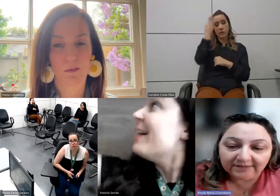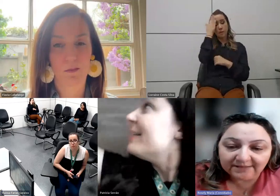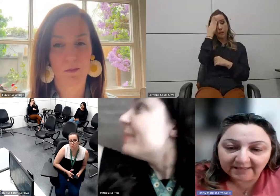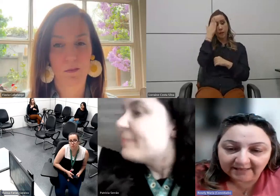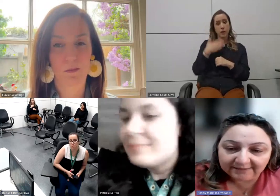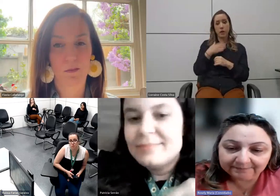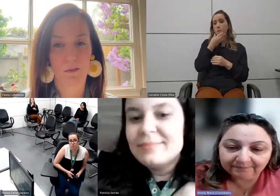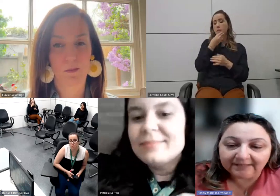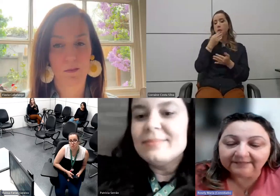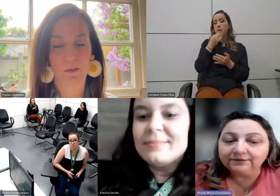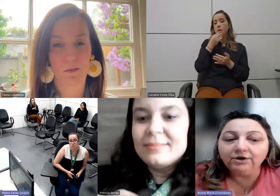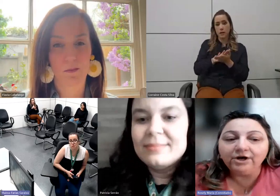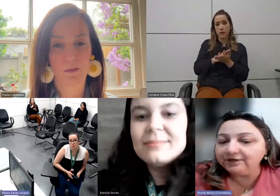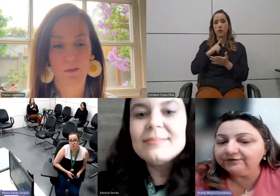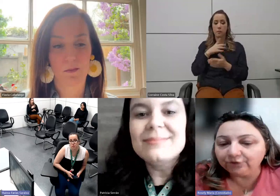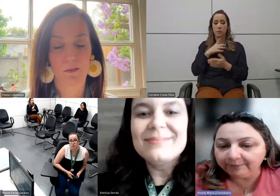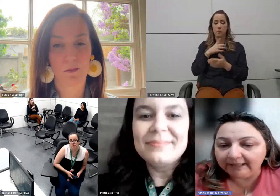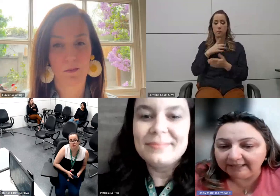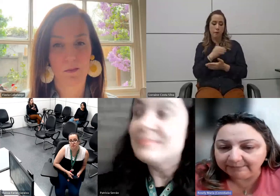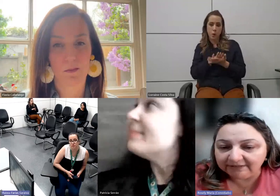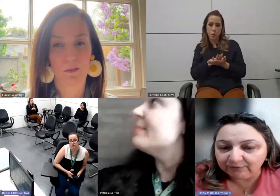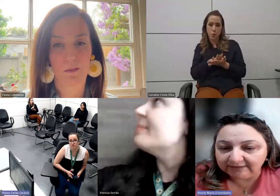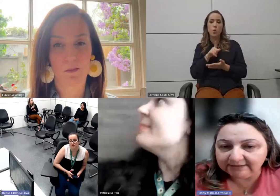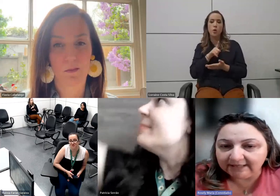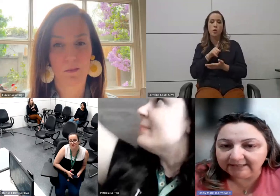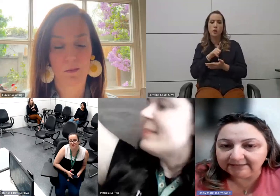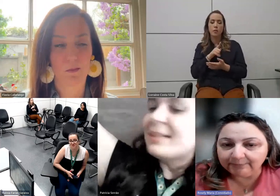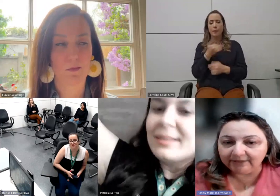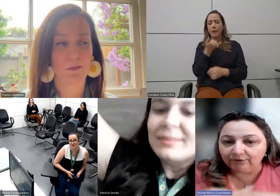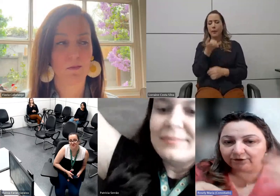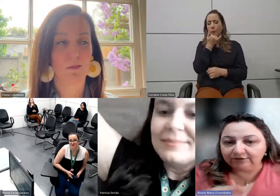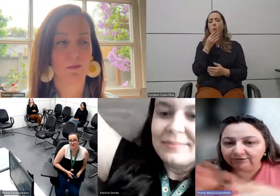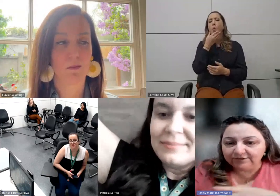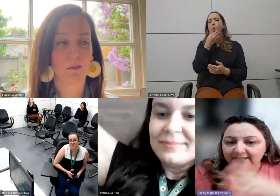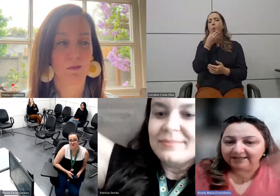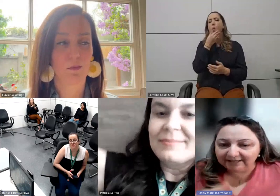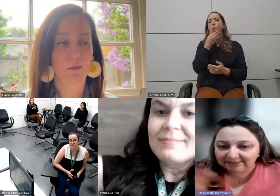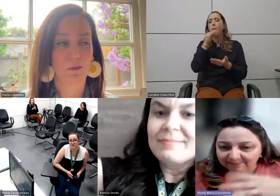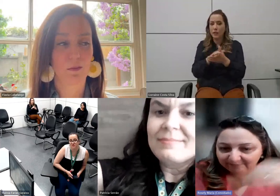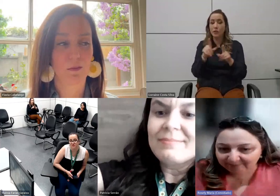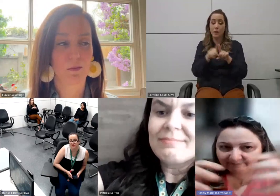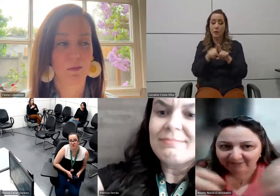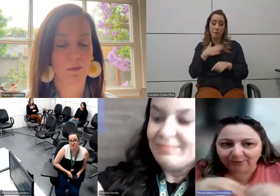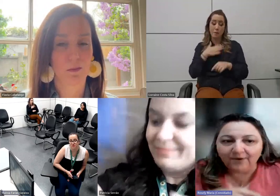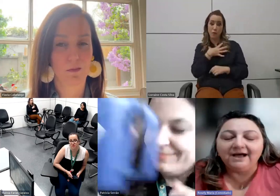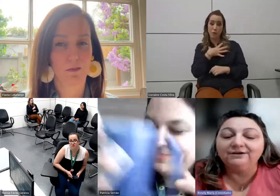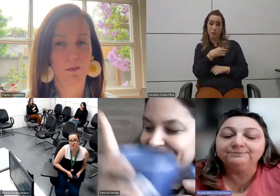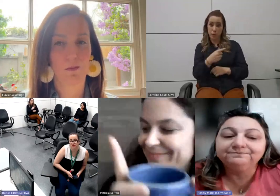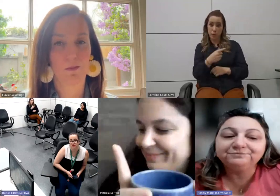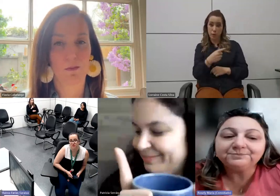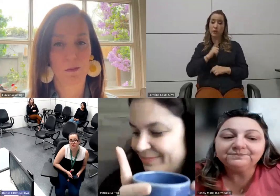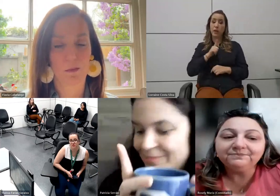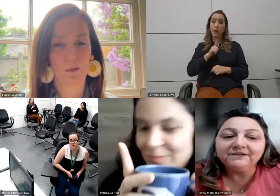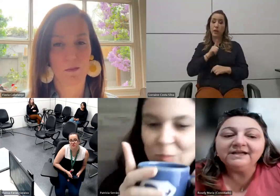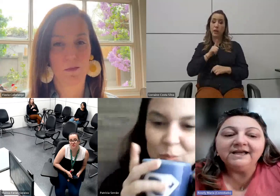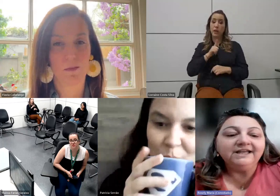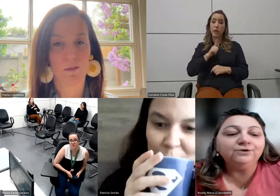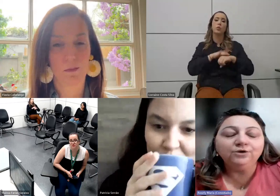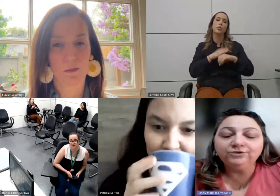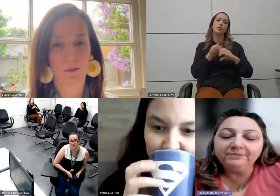têm uma doença rara. Então, eu realmente fui atropelada pelas doenças raras, porque onde eu tento sair, elas me encurralam.